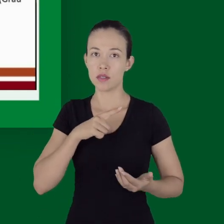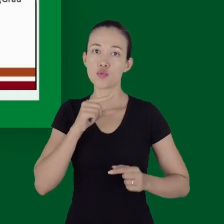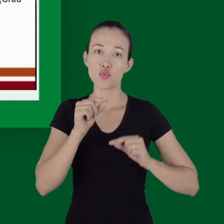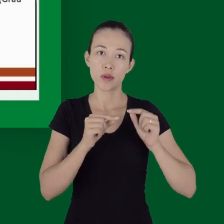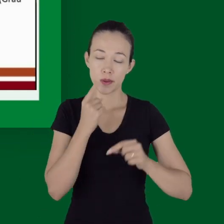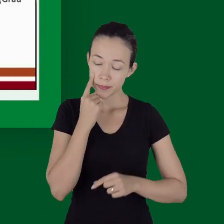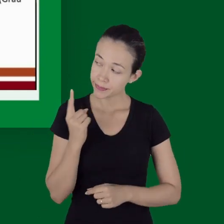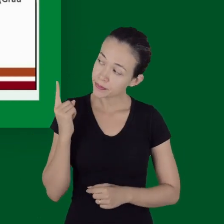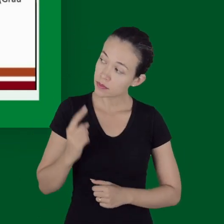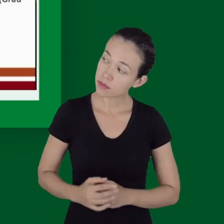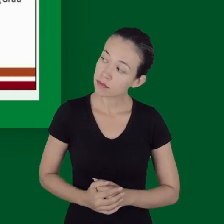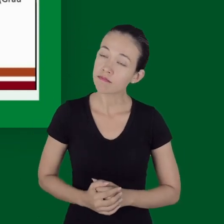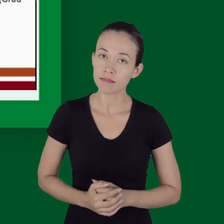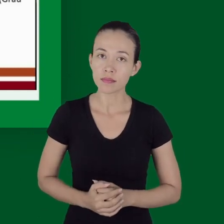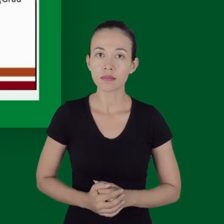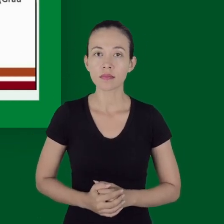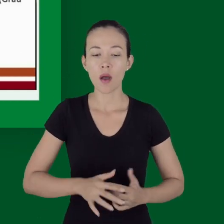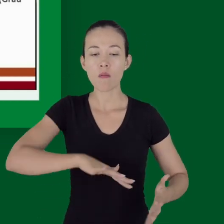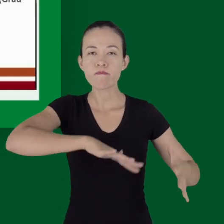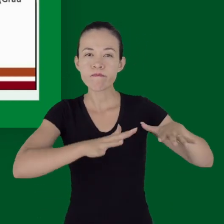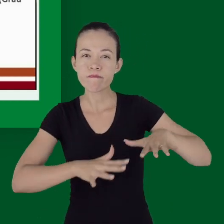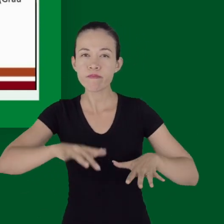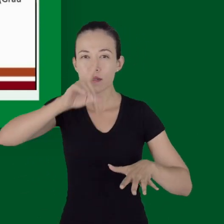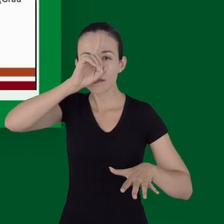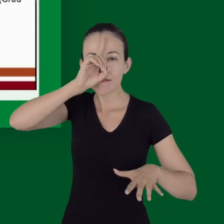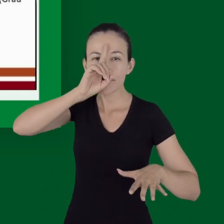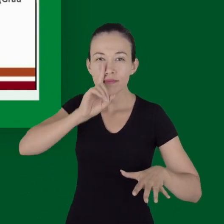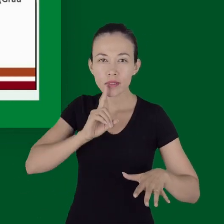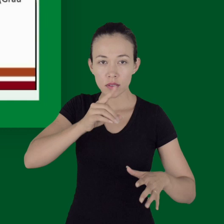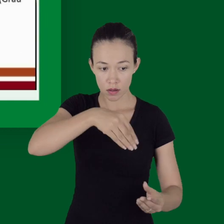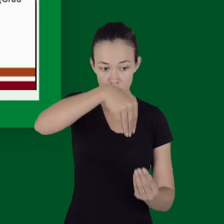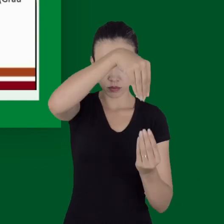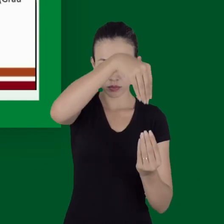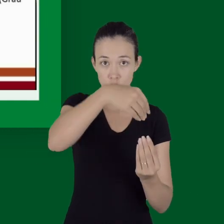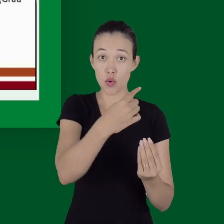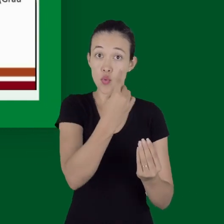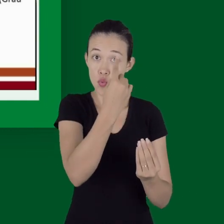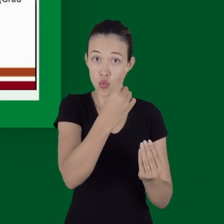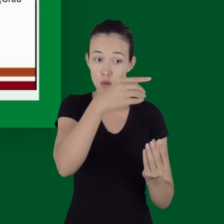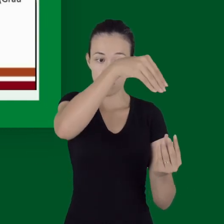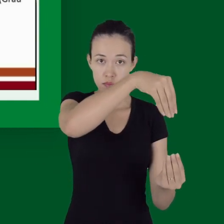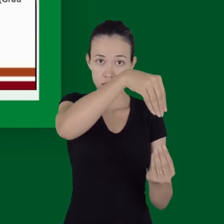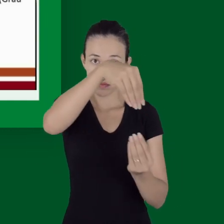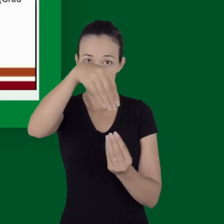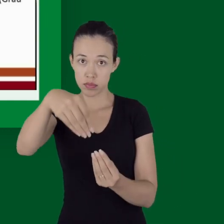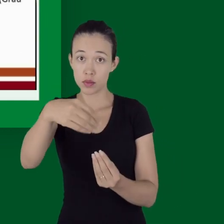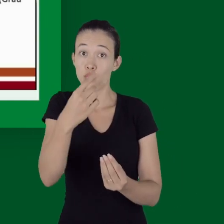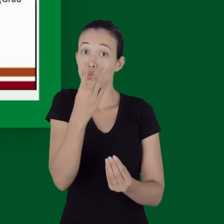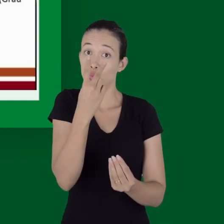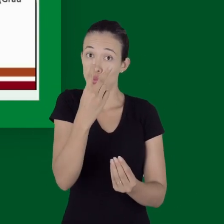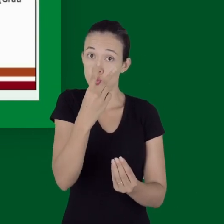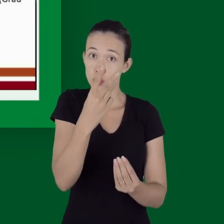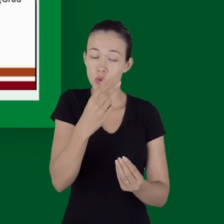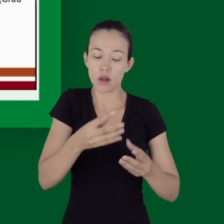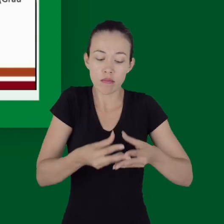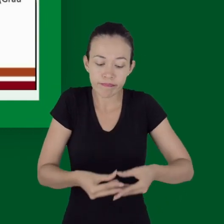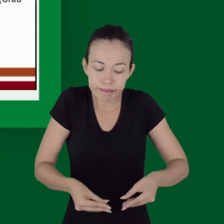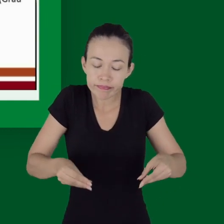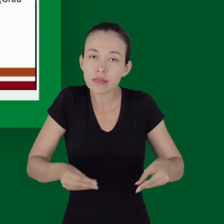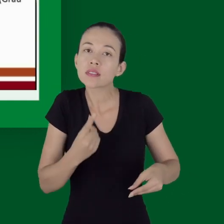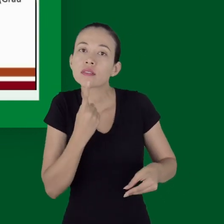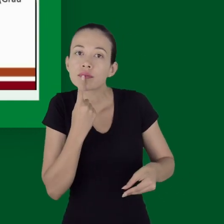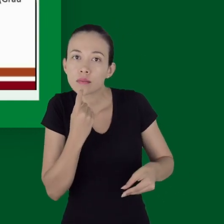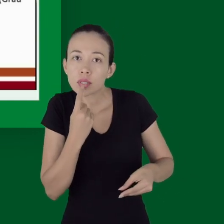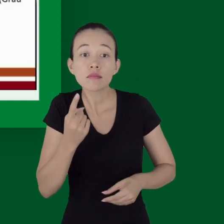estratégias a seguir né a reposição de plasma fresco congelado na proporção de uma bolsa de plasma para duas